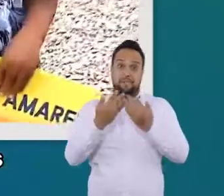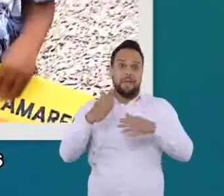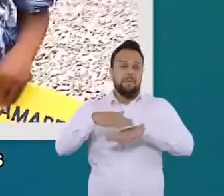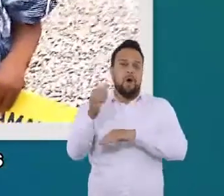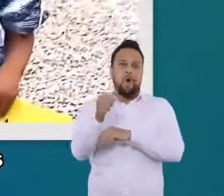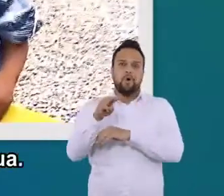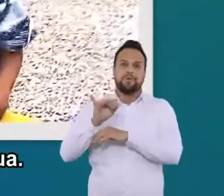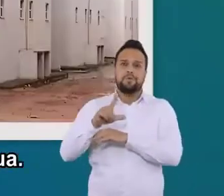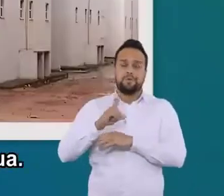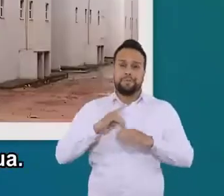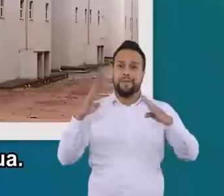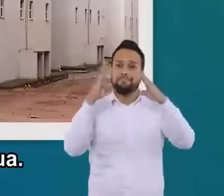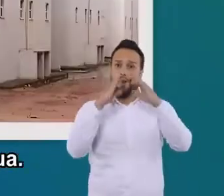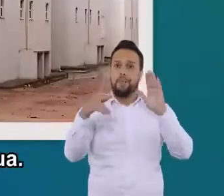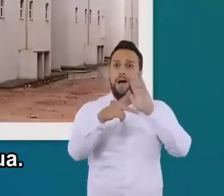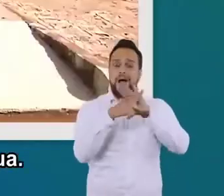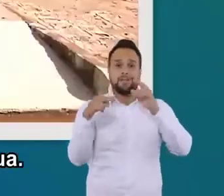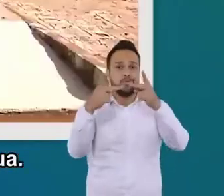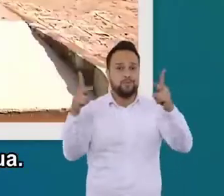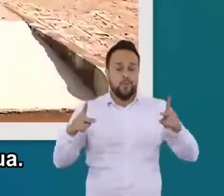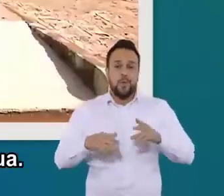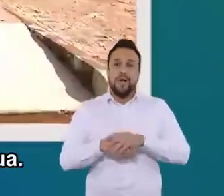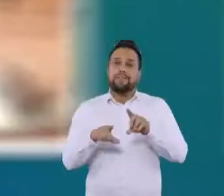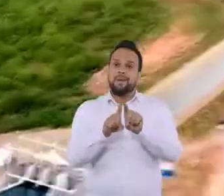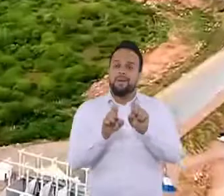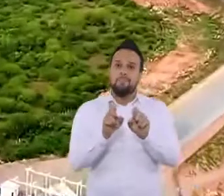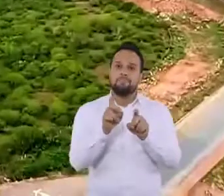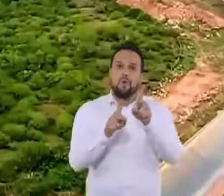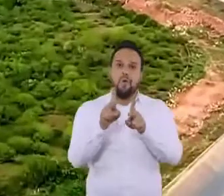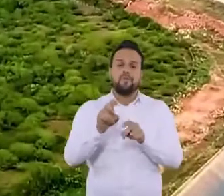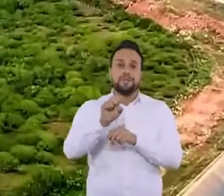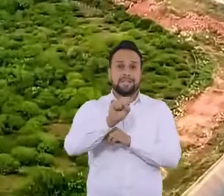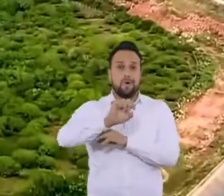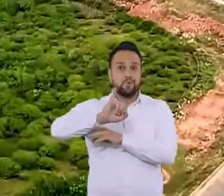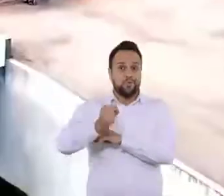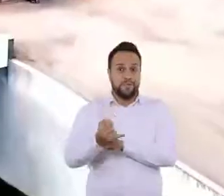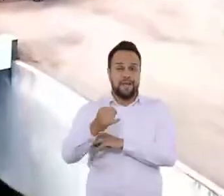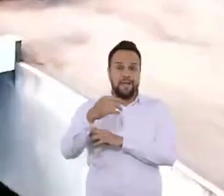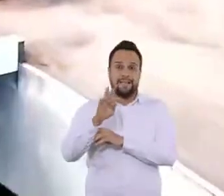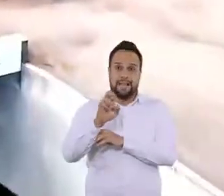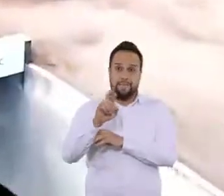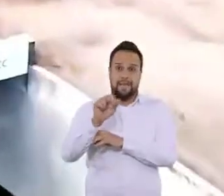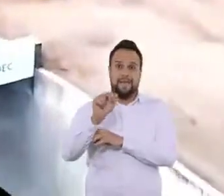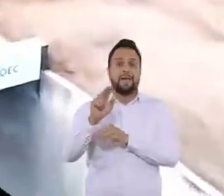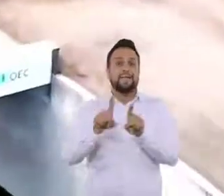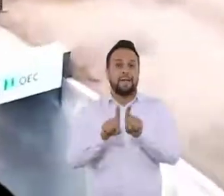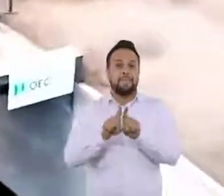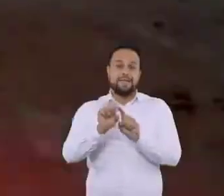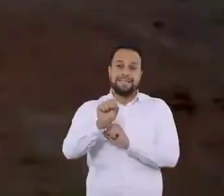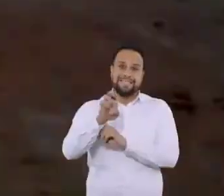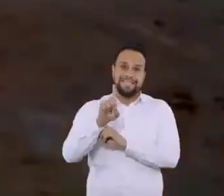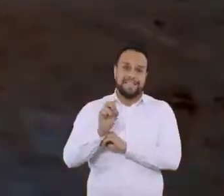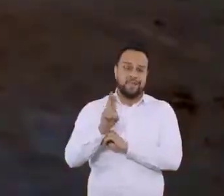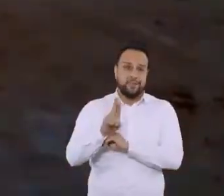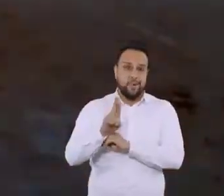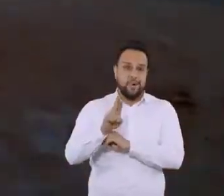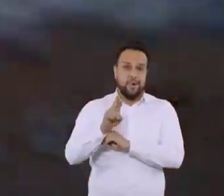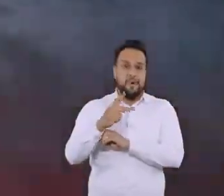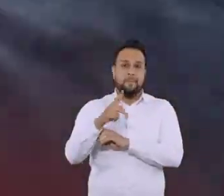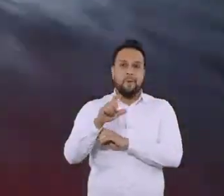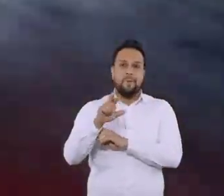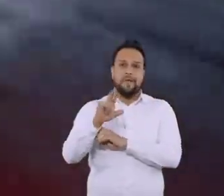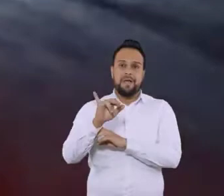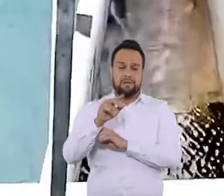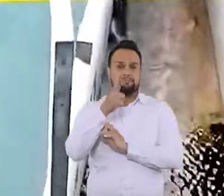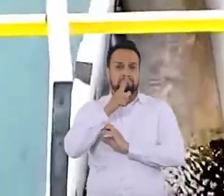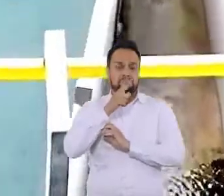de 11 mil famílias que agora tem uma casa para chamar de sua. E o povo de São José da Tapera e senador Rui Palmeira que passou a ter